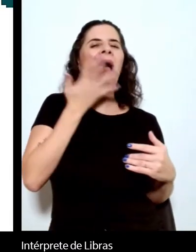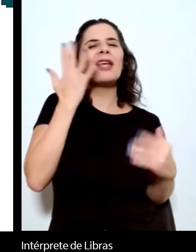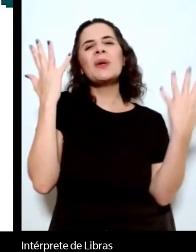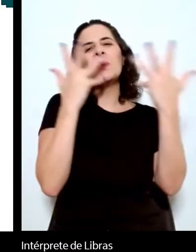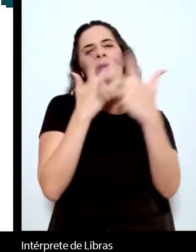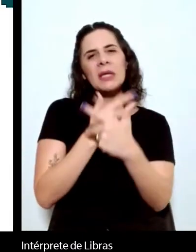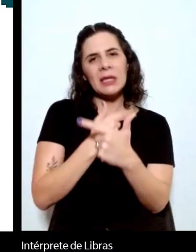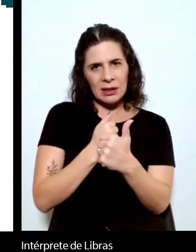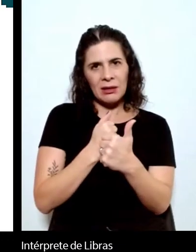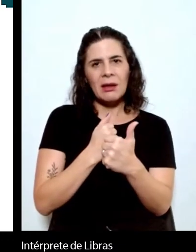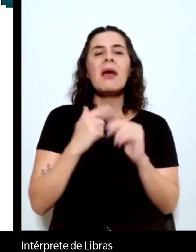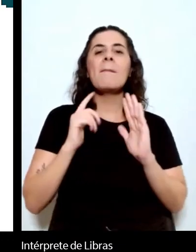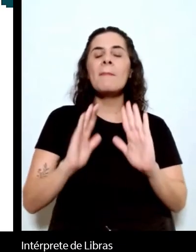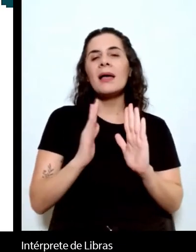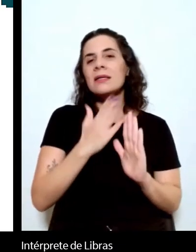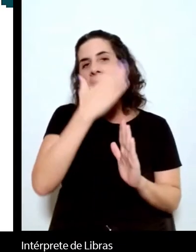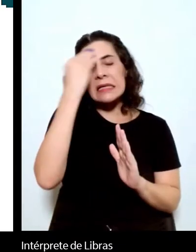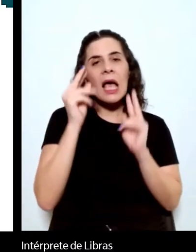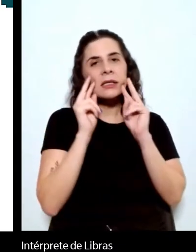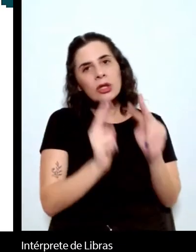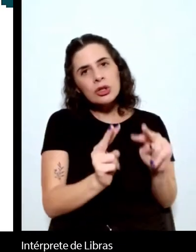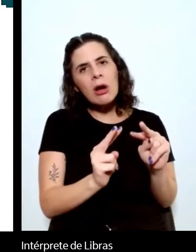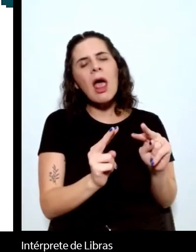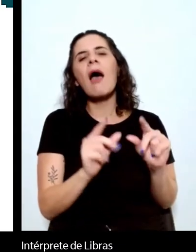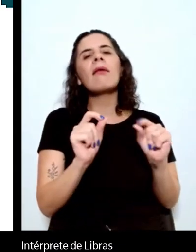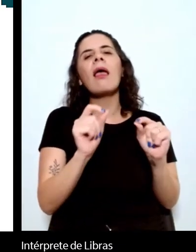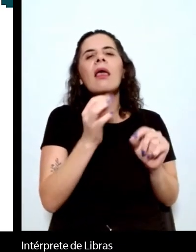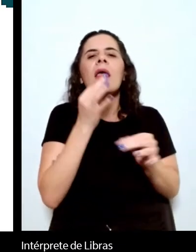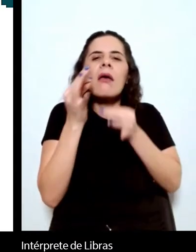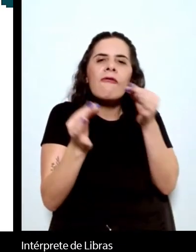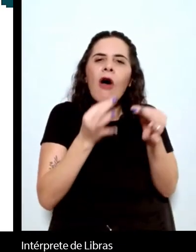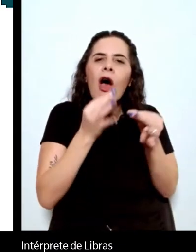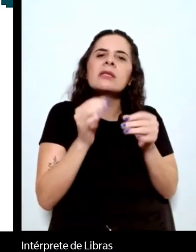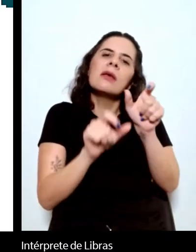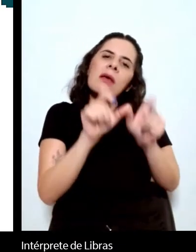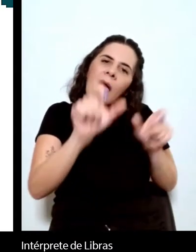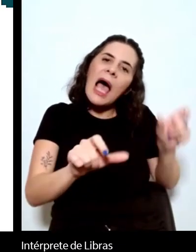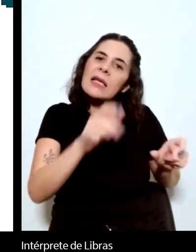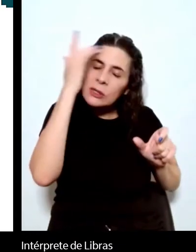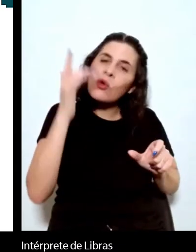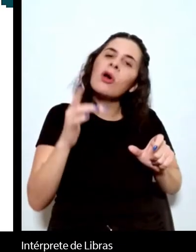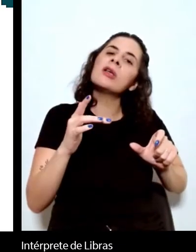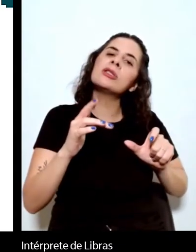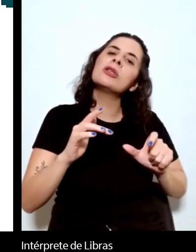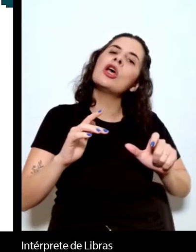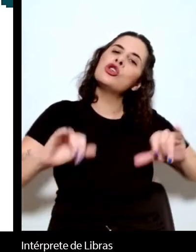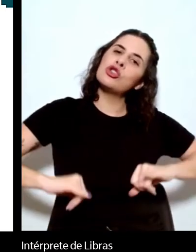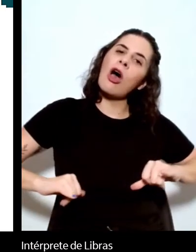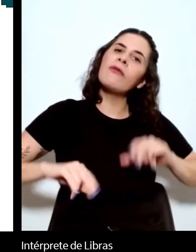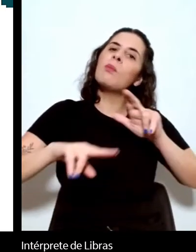enquanto suprimem as vozes daqueles que sofrem sob seu poder.